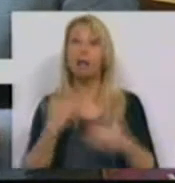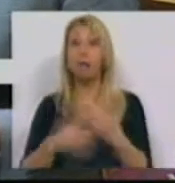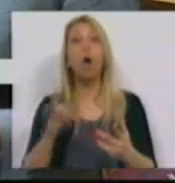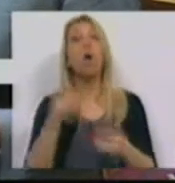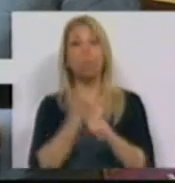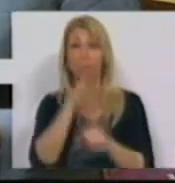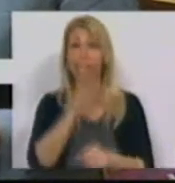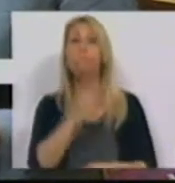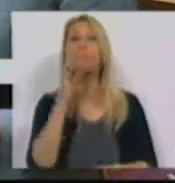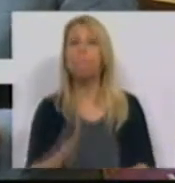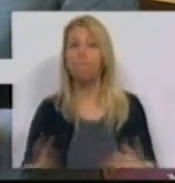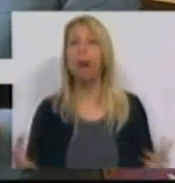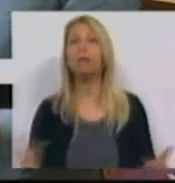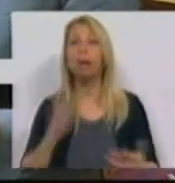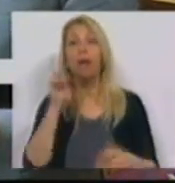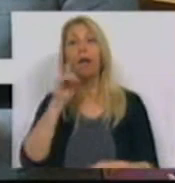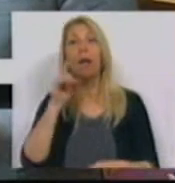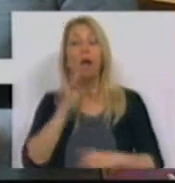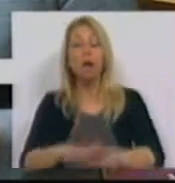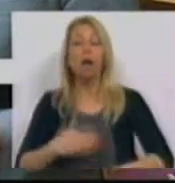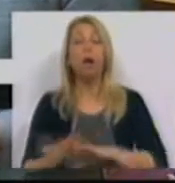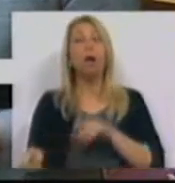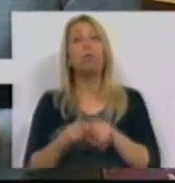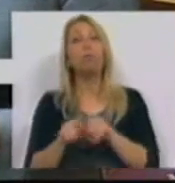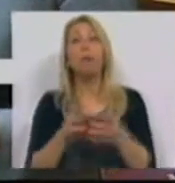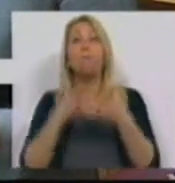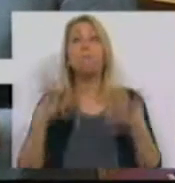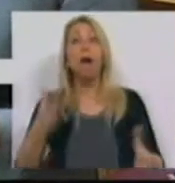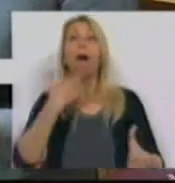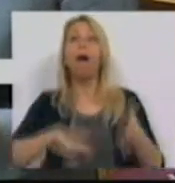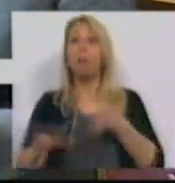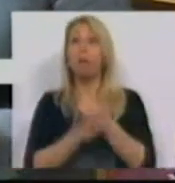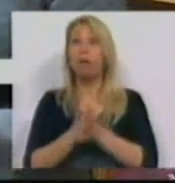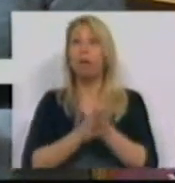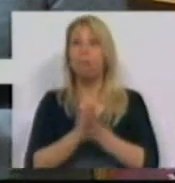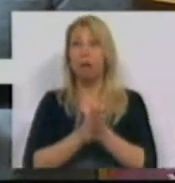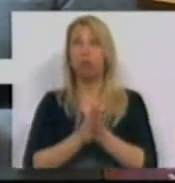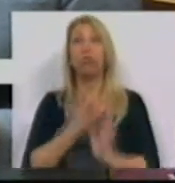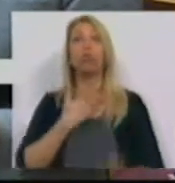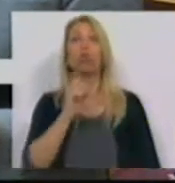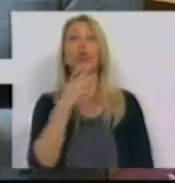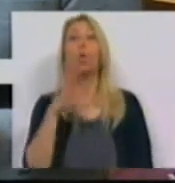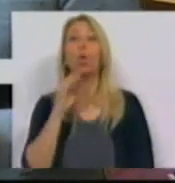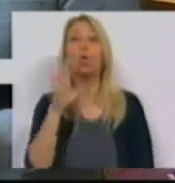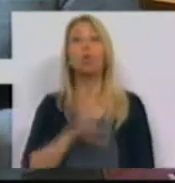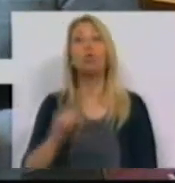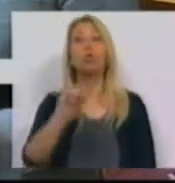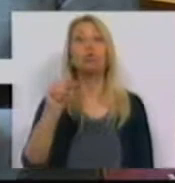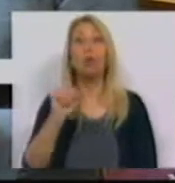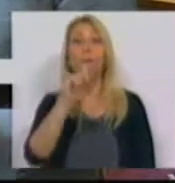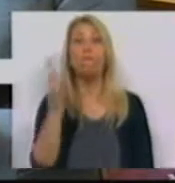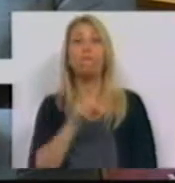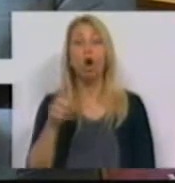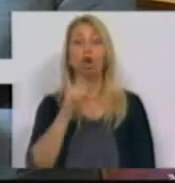concretizada e garantir o reforço de uma política de maior aproveitamento do potencial do Douro e das zonas de Foz, do Tua e Sabor,